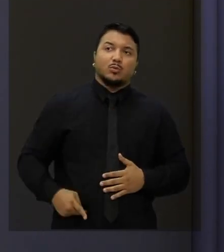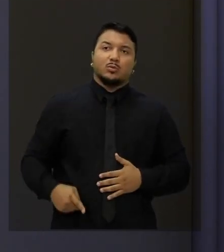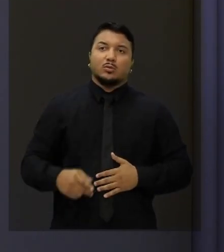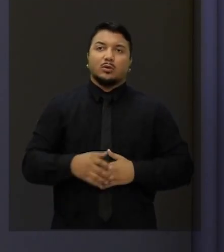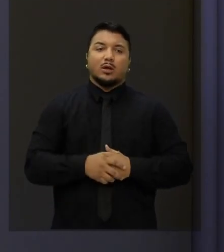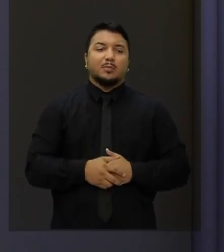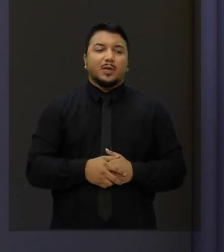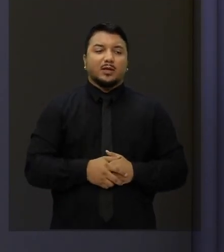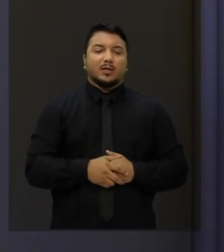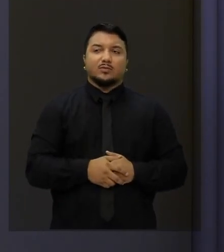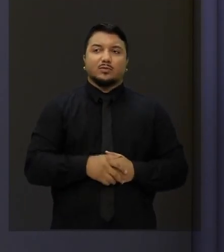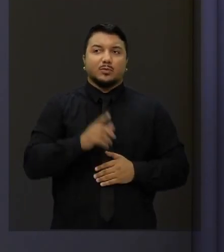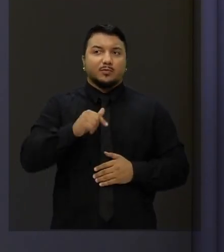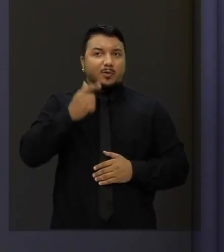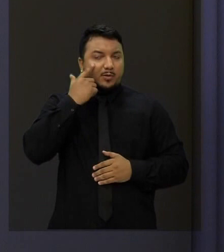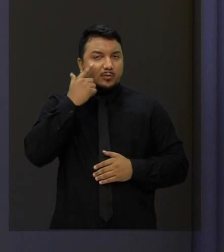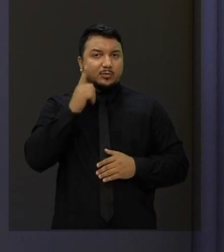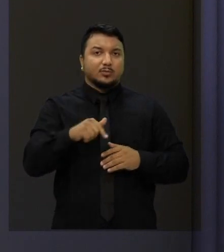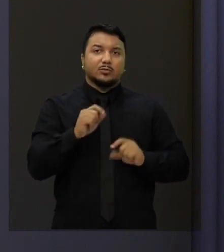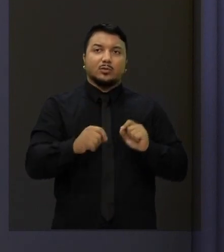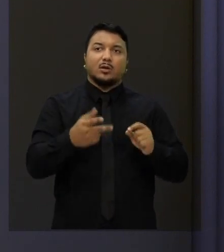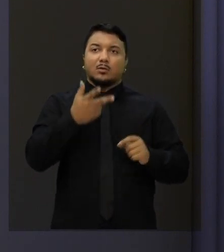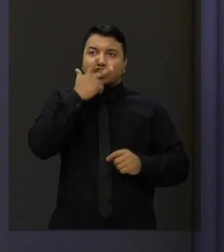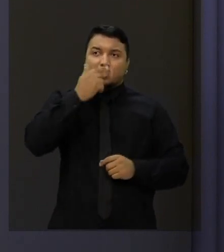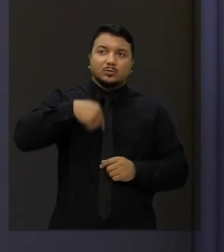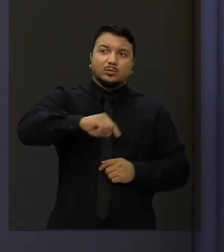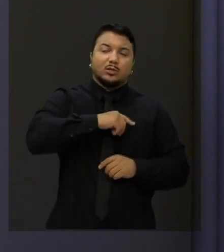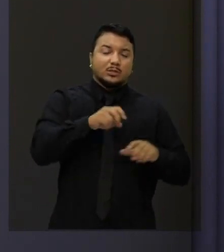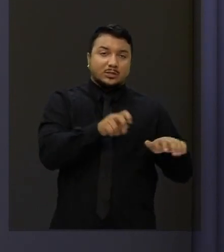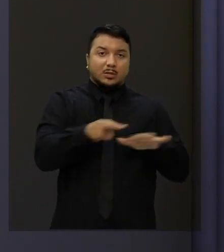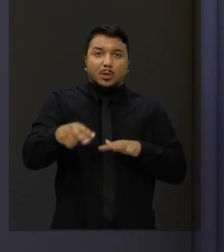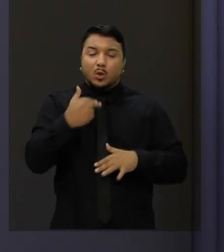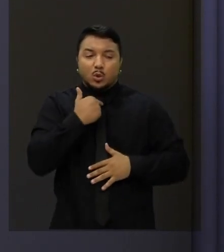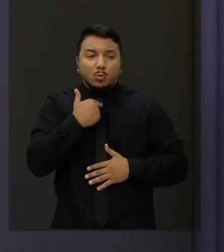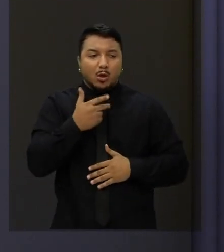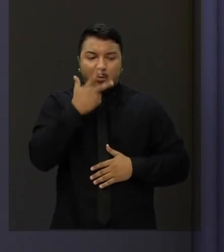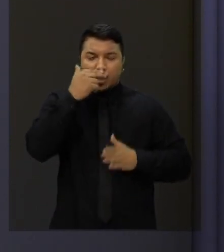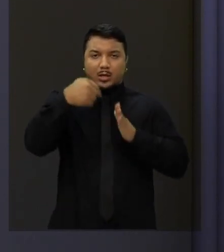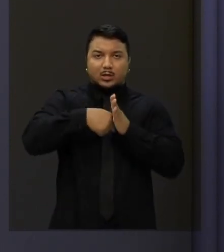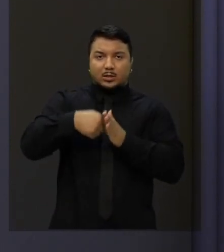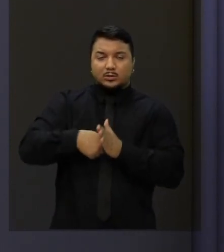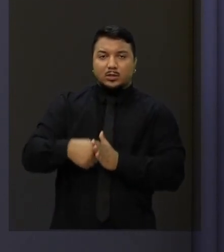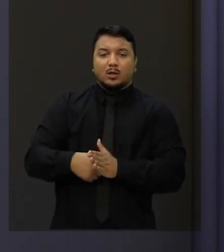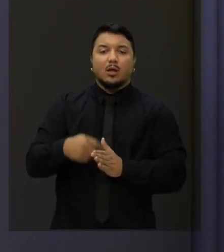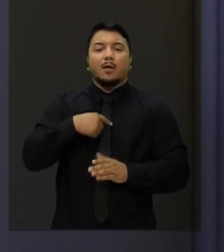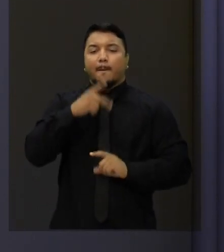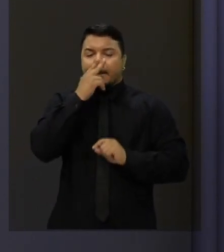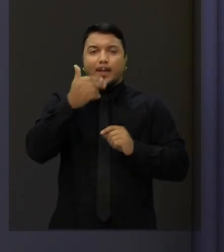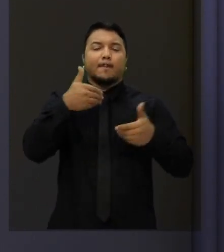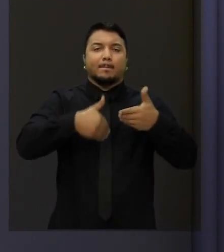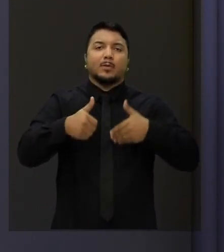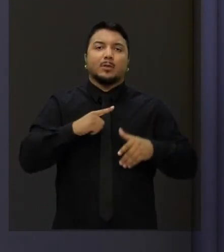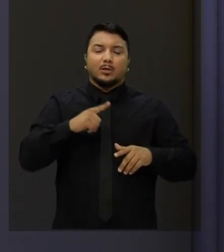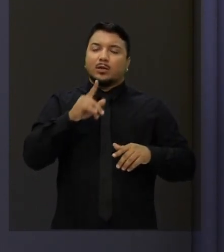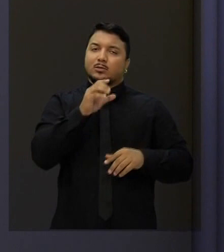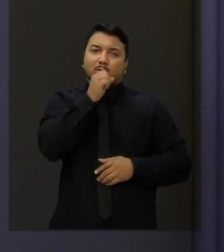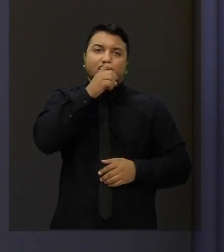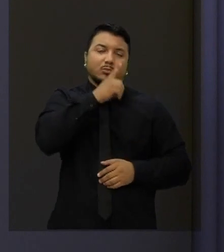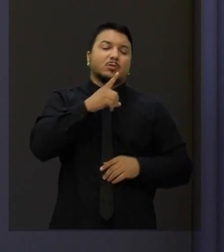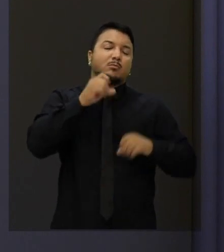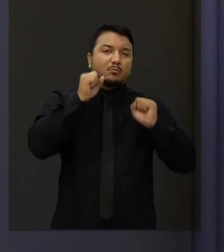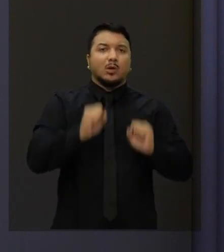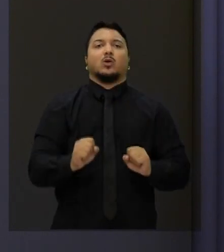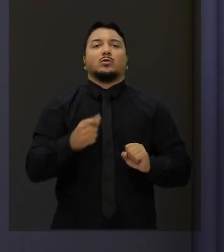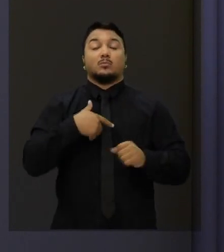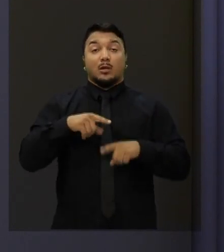policlínicas no final de semana. Para que você que não pode ir na semana e fazer algum exame, você possa ter seu atendimento no fim de semana. Mas o